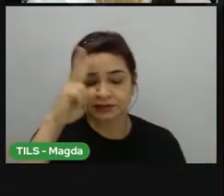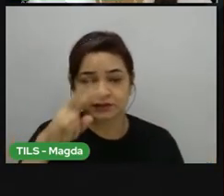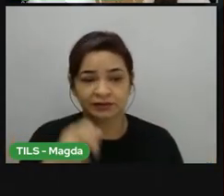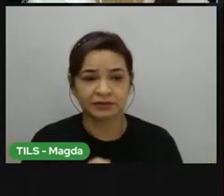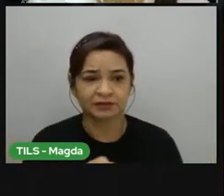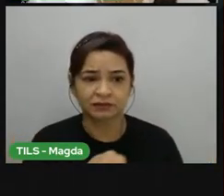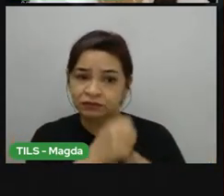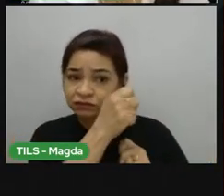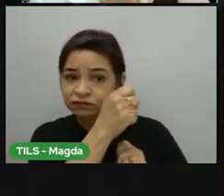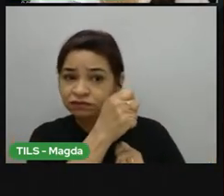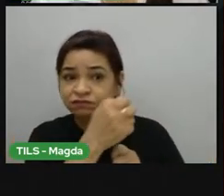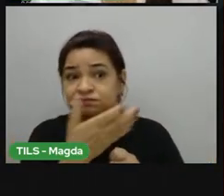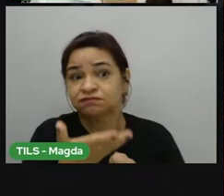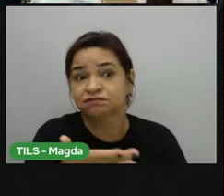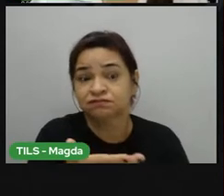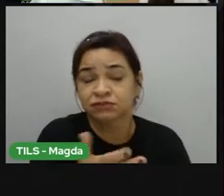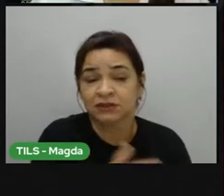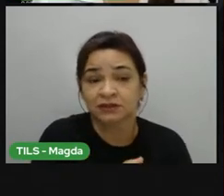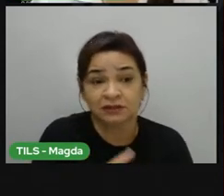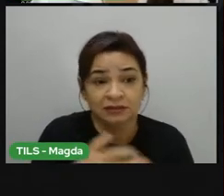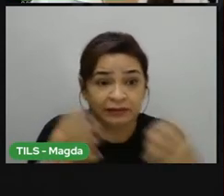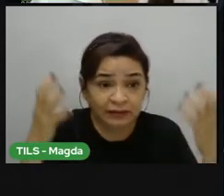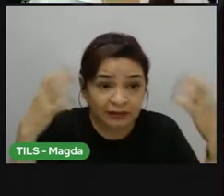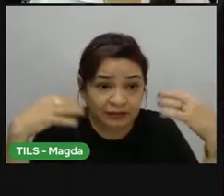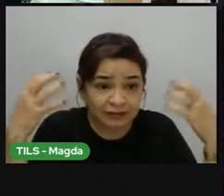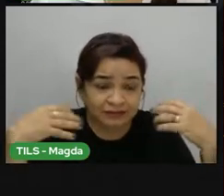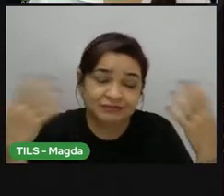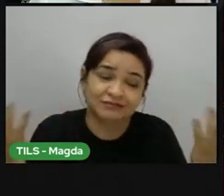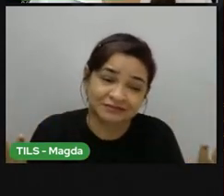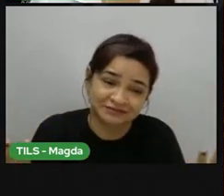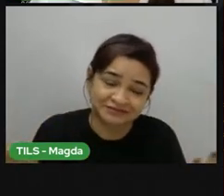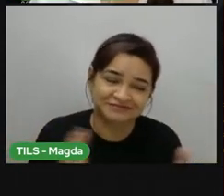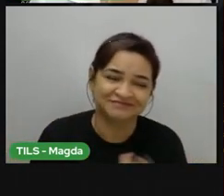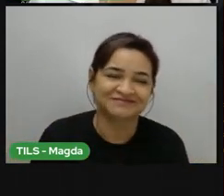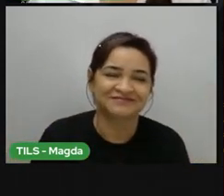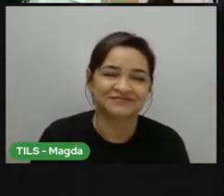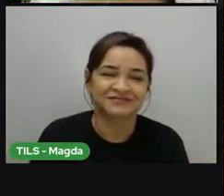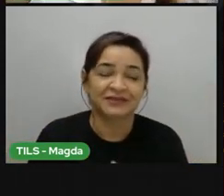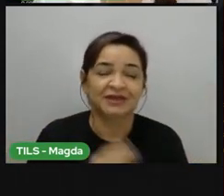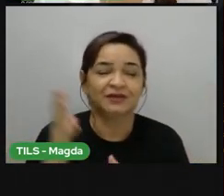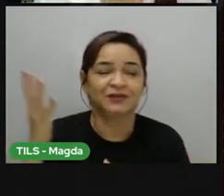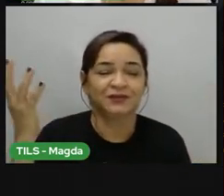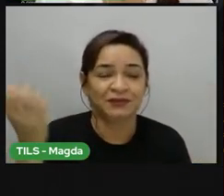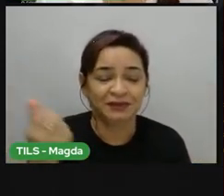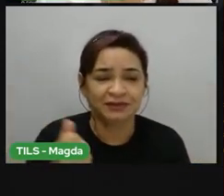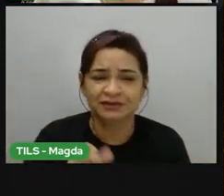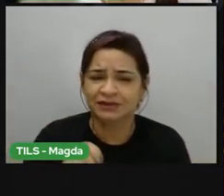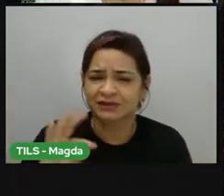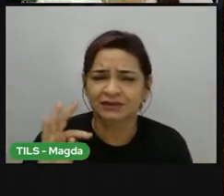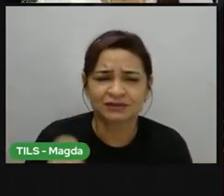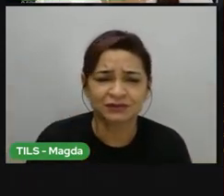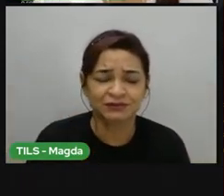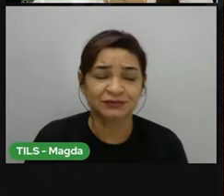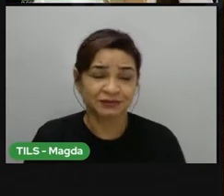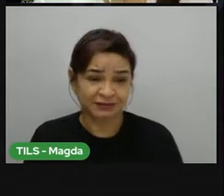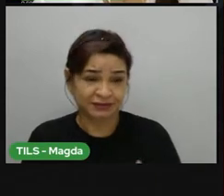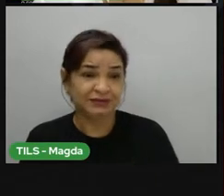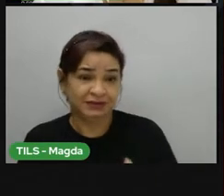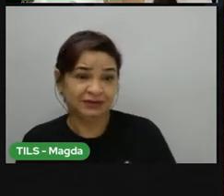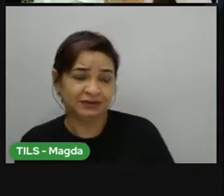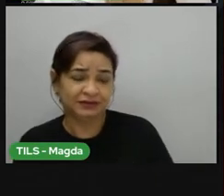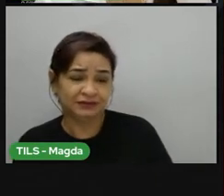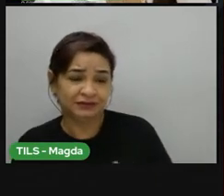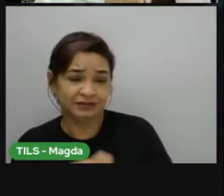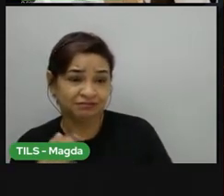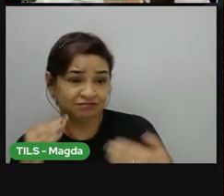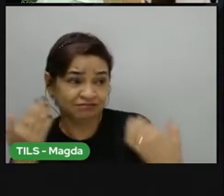o guarda-chuva, se a gente não quiser se molhar no meio do caminho. Então, o clima, ele interfere em tudo a nossa volta e muitas vezes a gente nem se